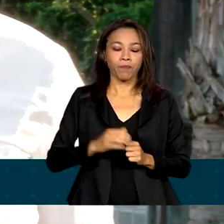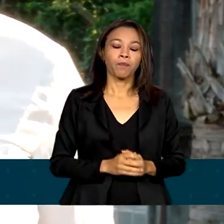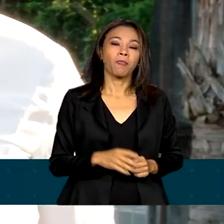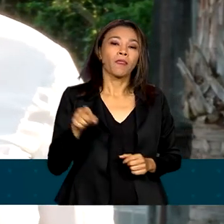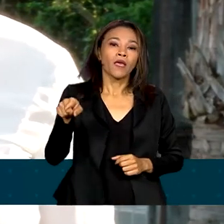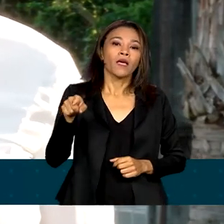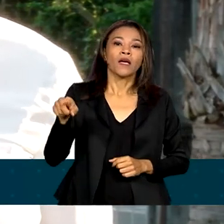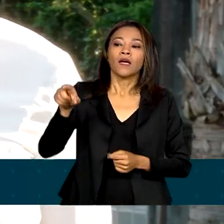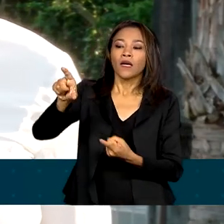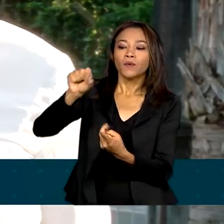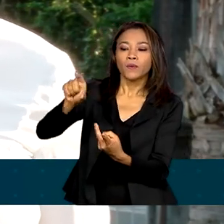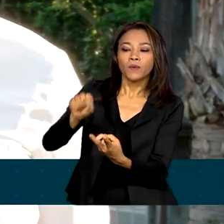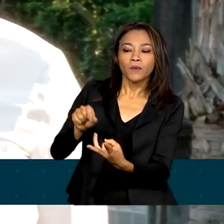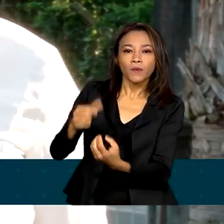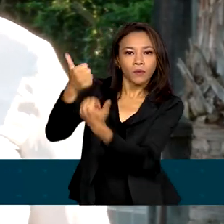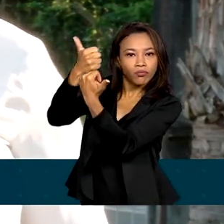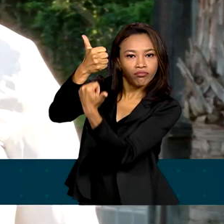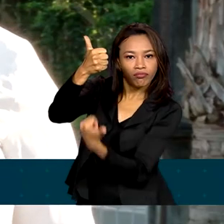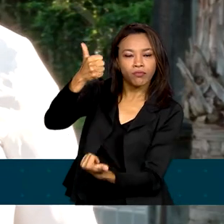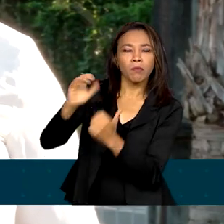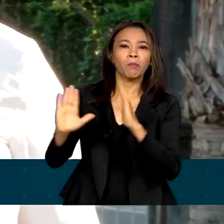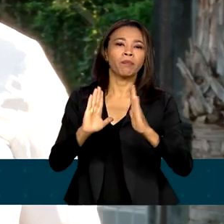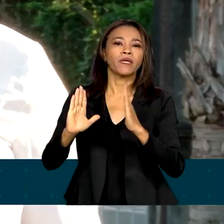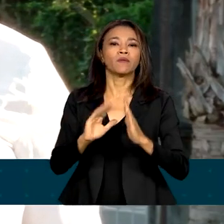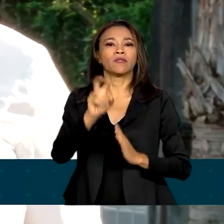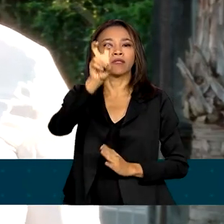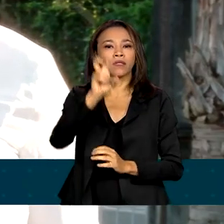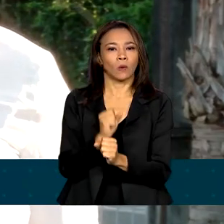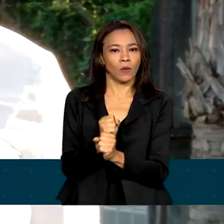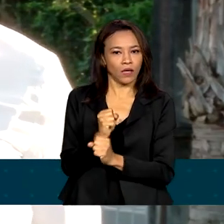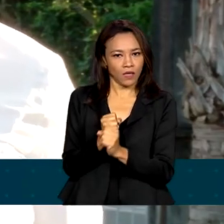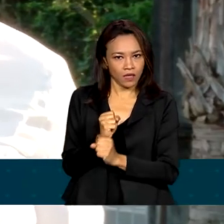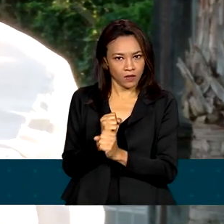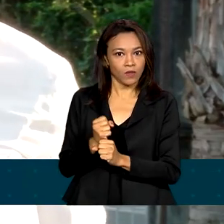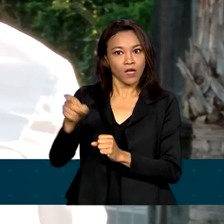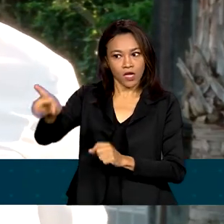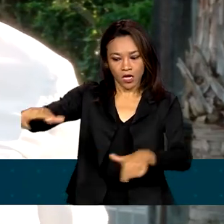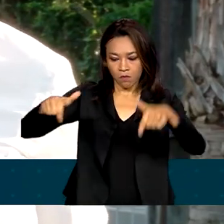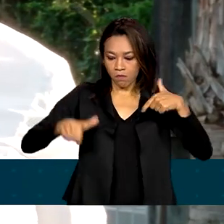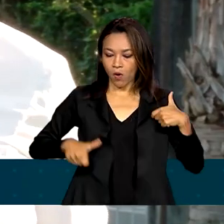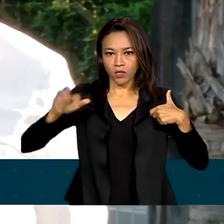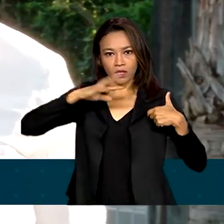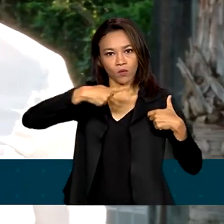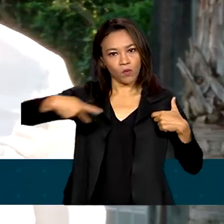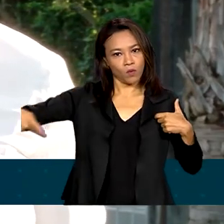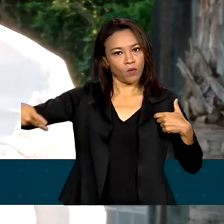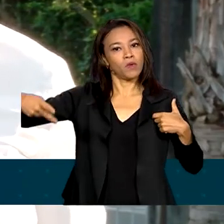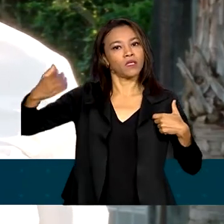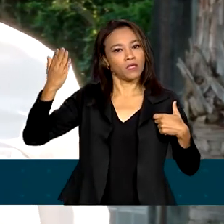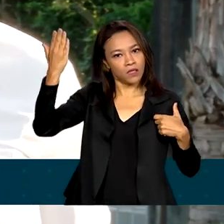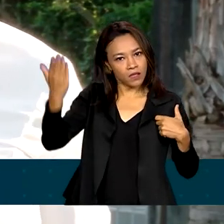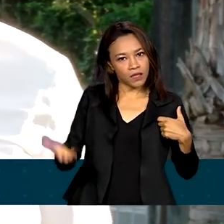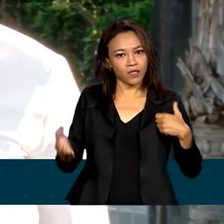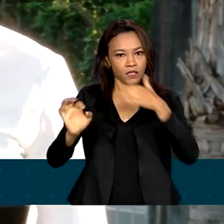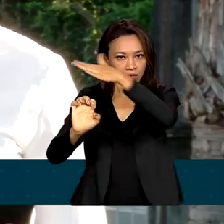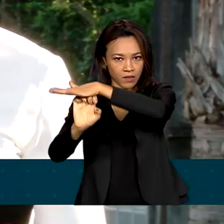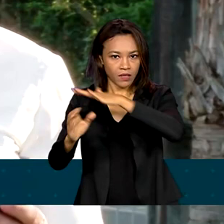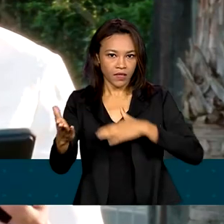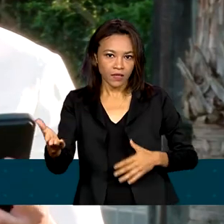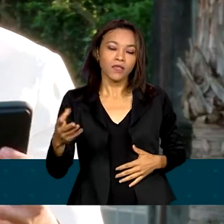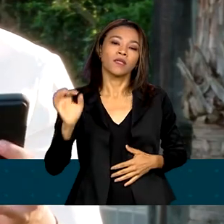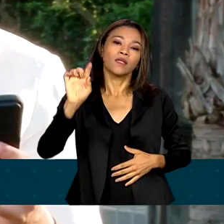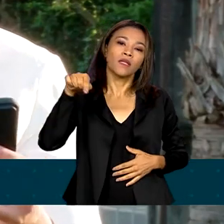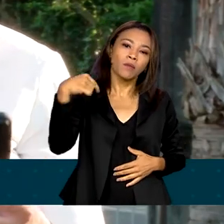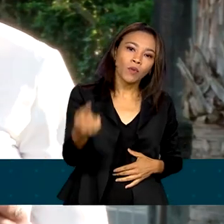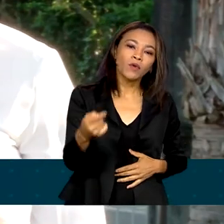são nomeados para um período de cinco anos. Após dar posse a NVR, o presidente de Lula tem uma reunião bilateral com o presidente